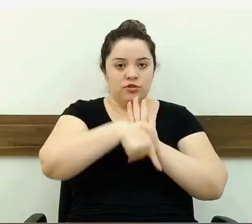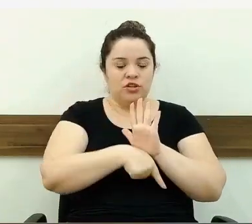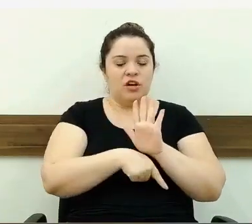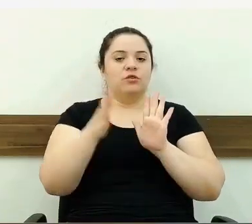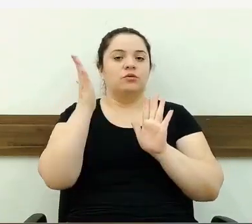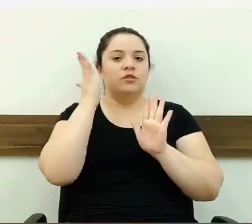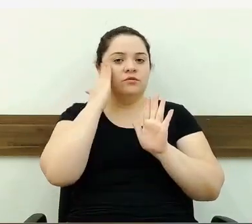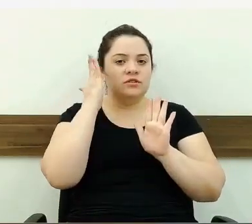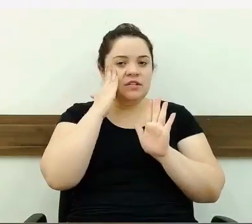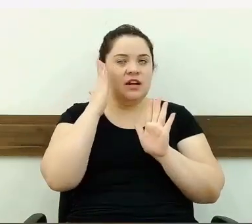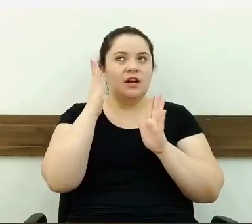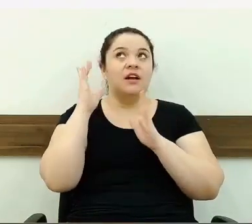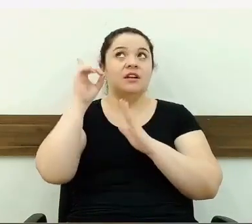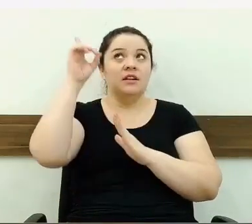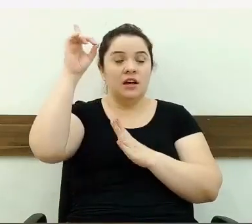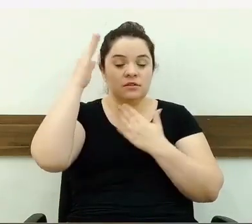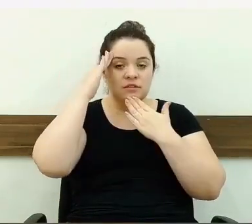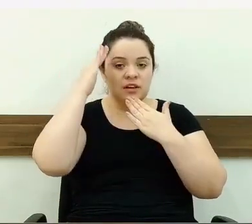projeto.